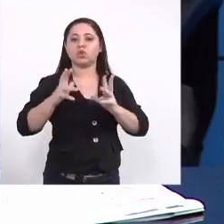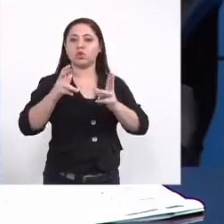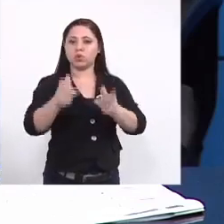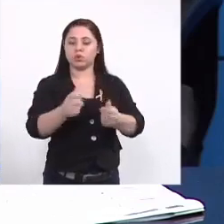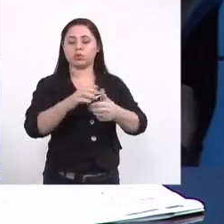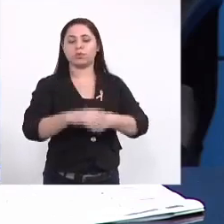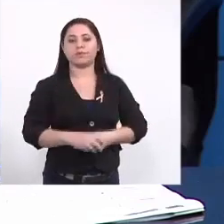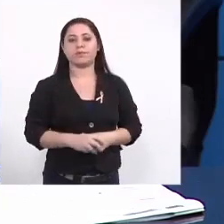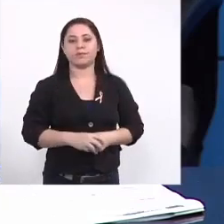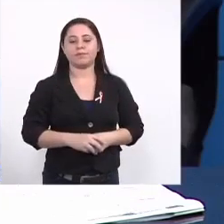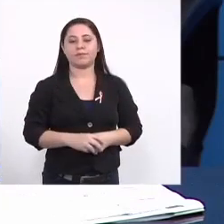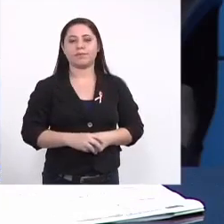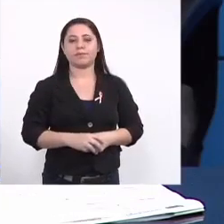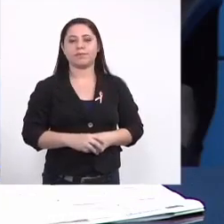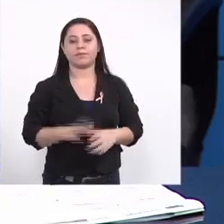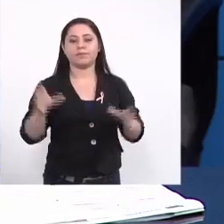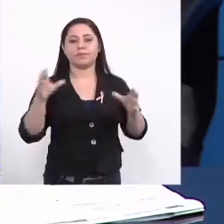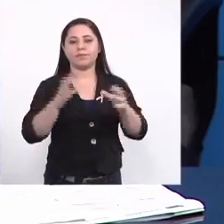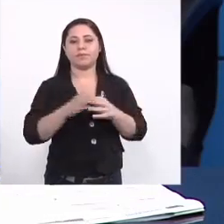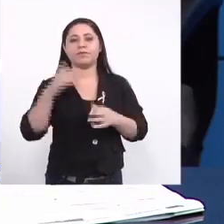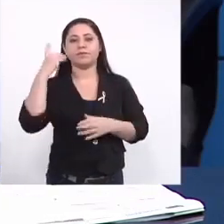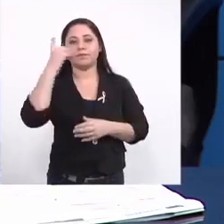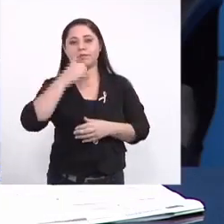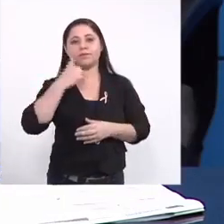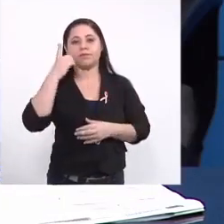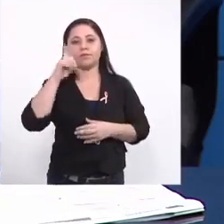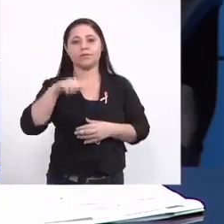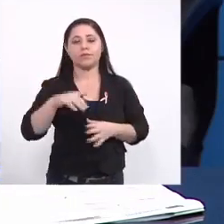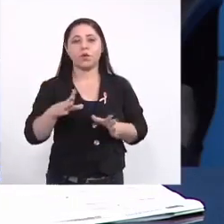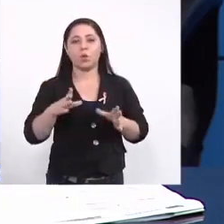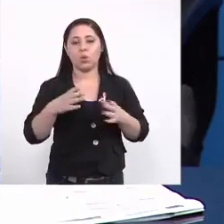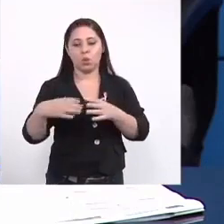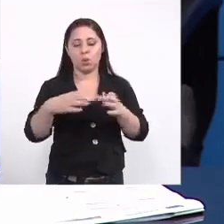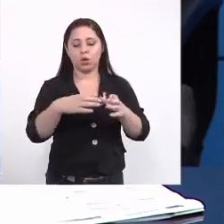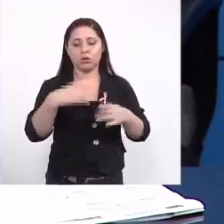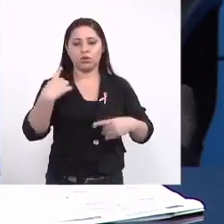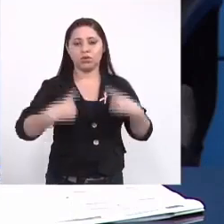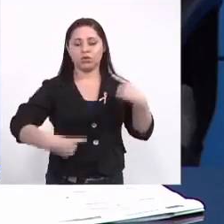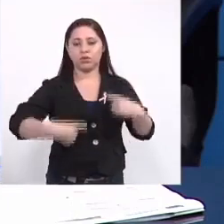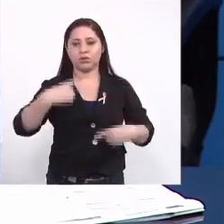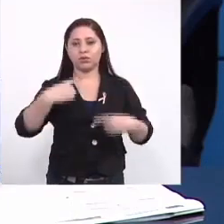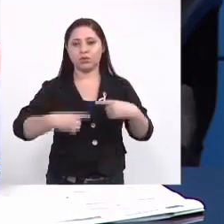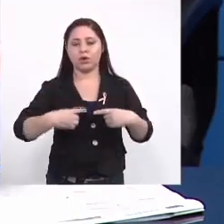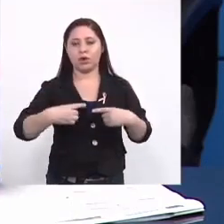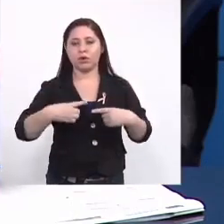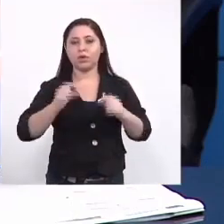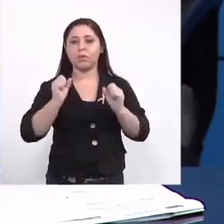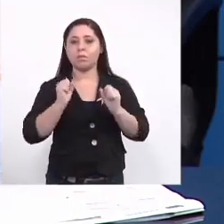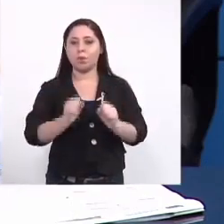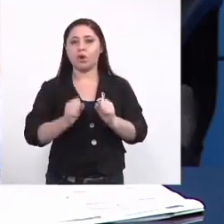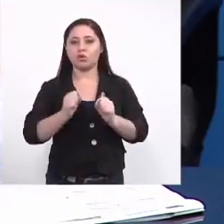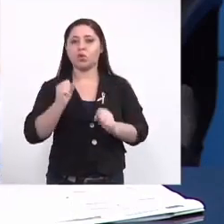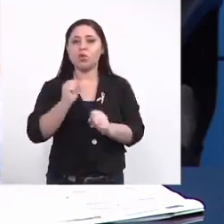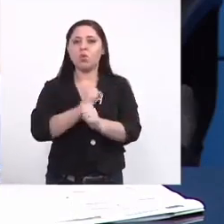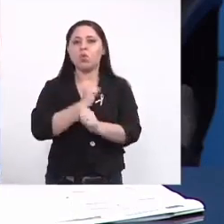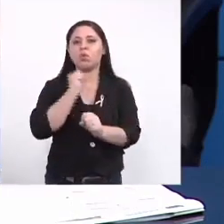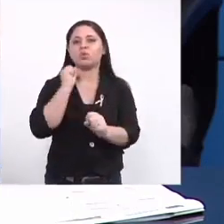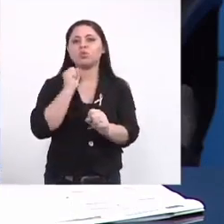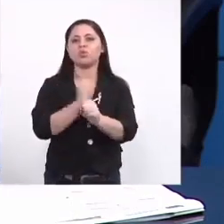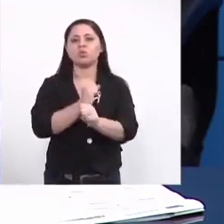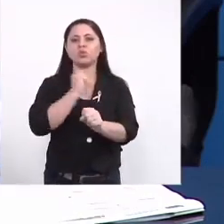né a frente parlamentar é um ambiente de discussão onde nós podemos construir